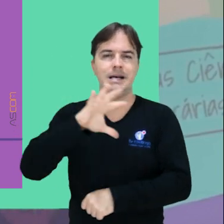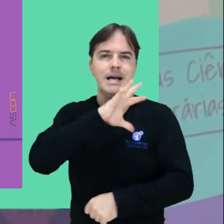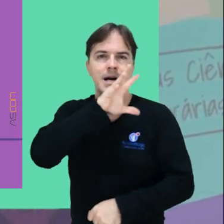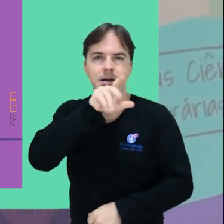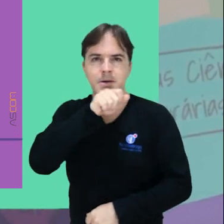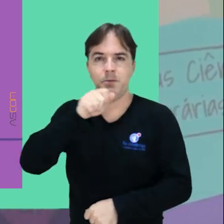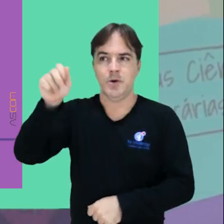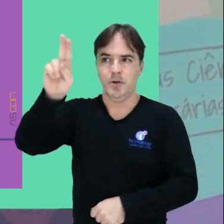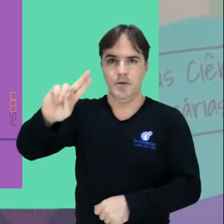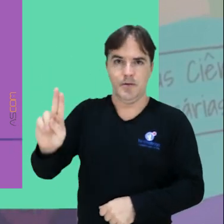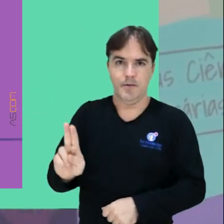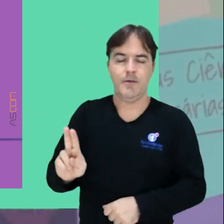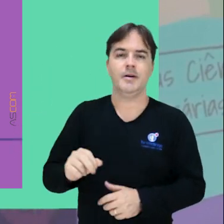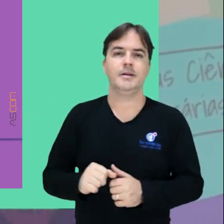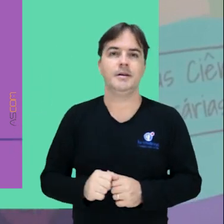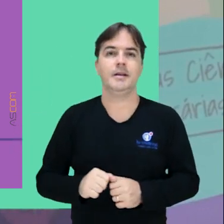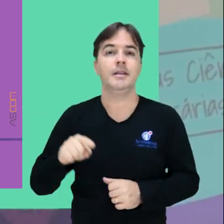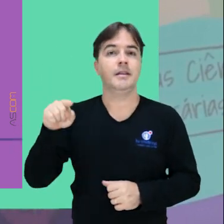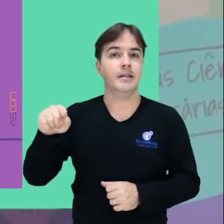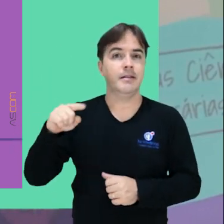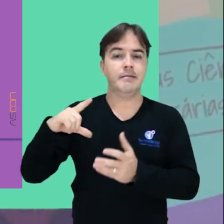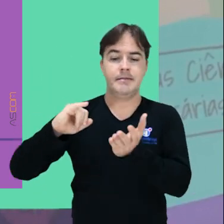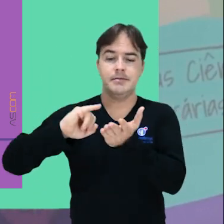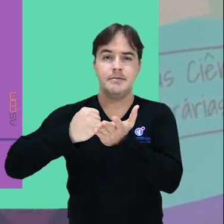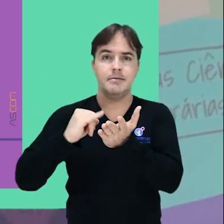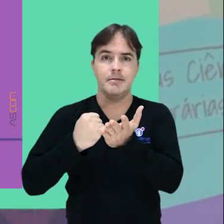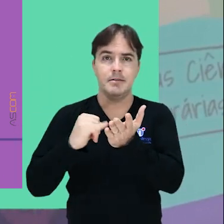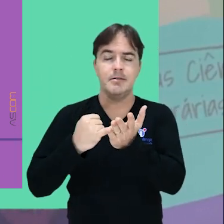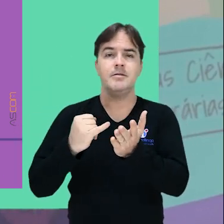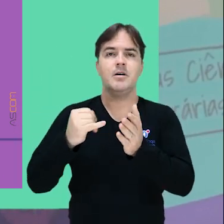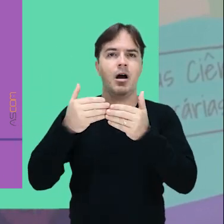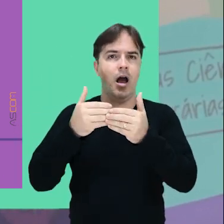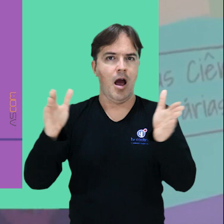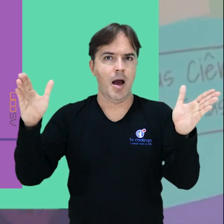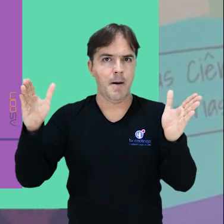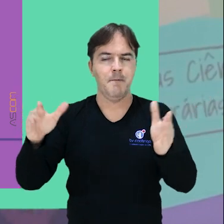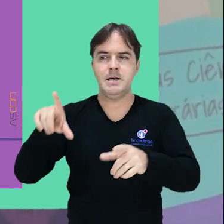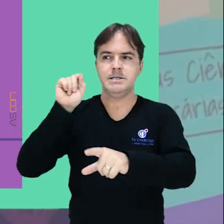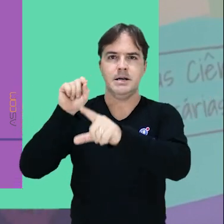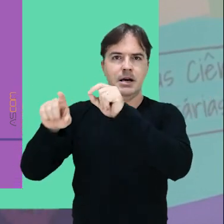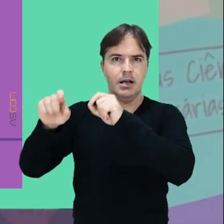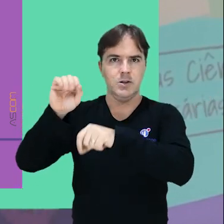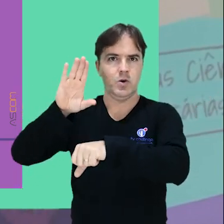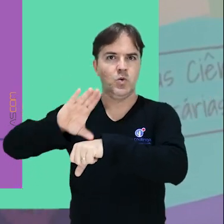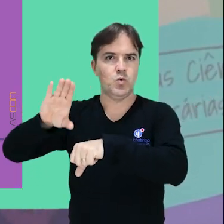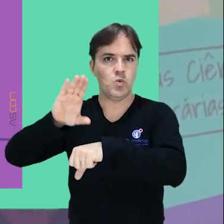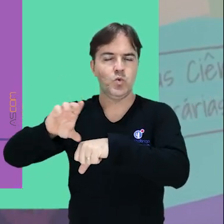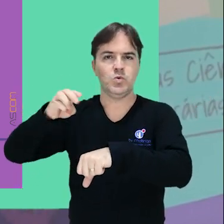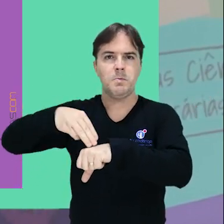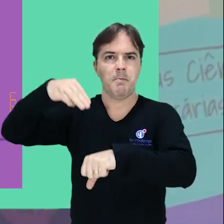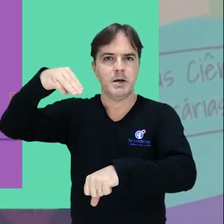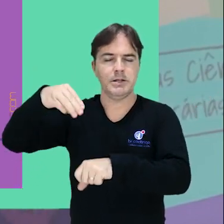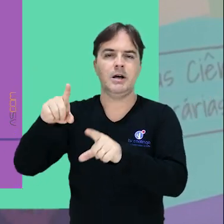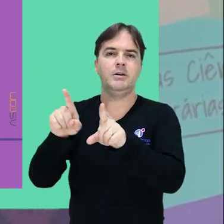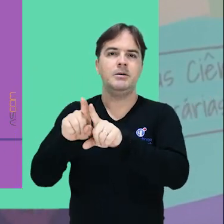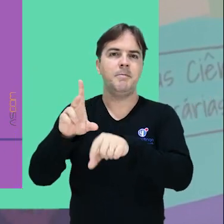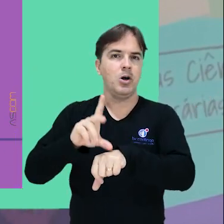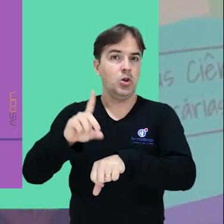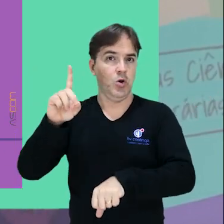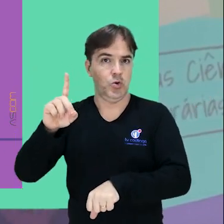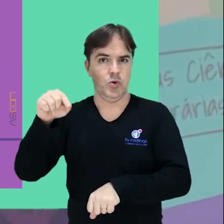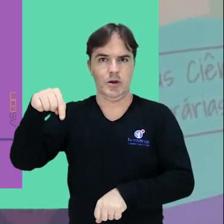Animal da Univasf está com inscrições abertas para a seleção dos cursos de mestrado e doutorado